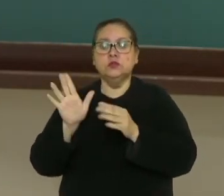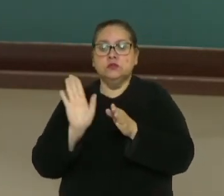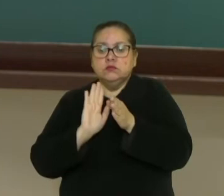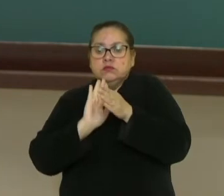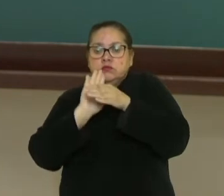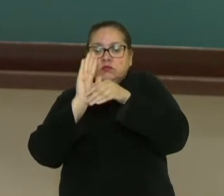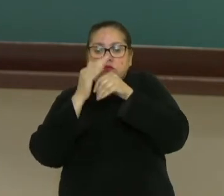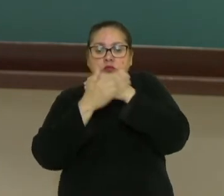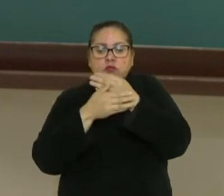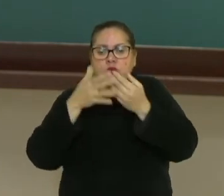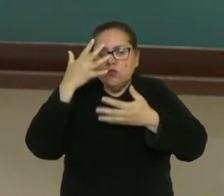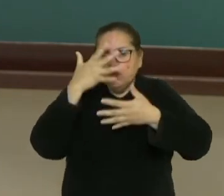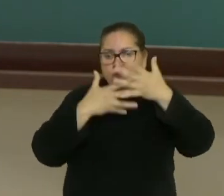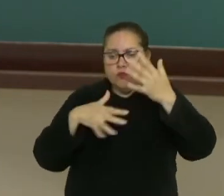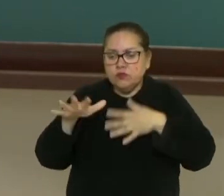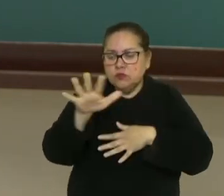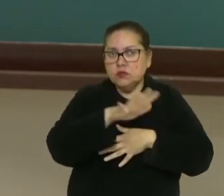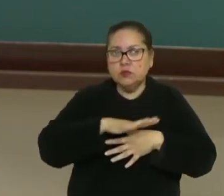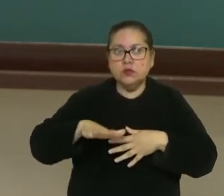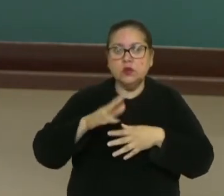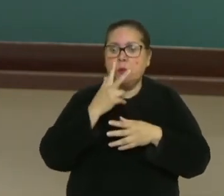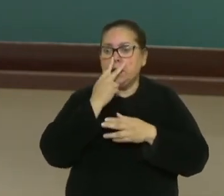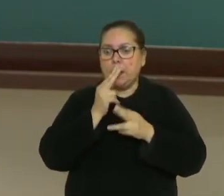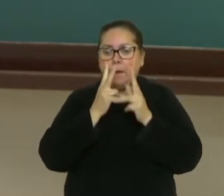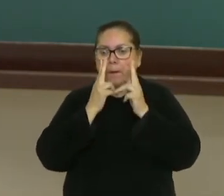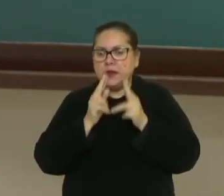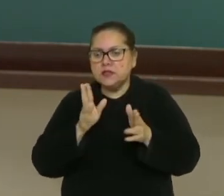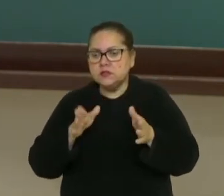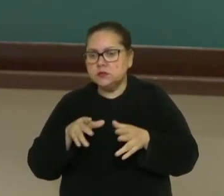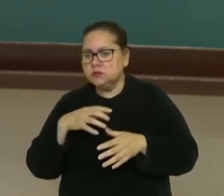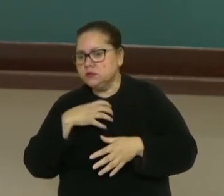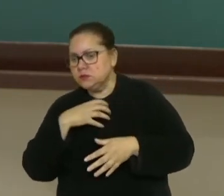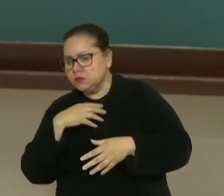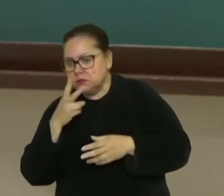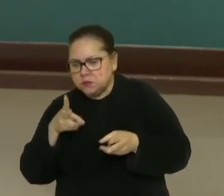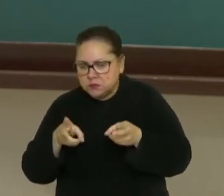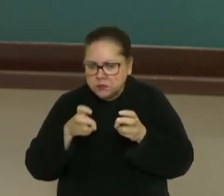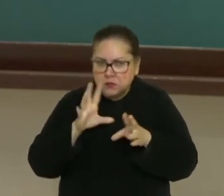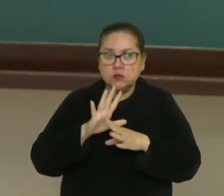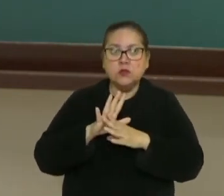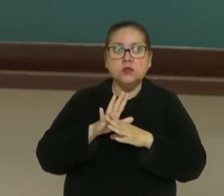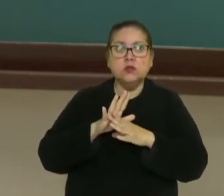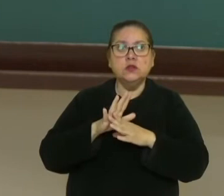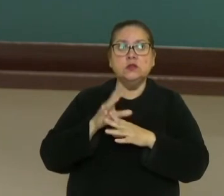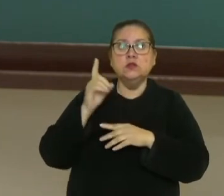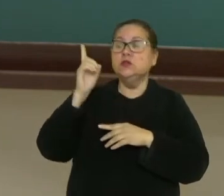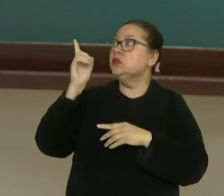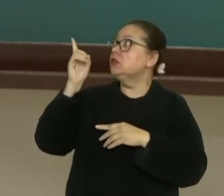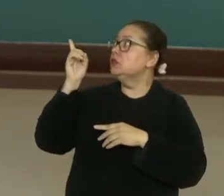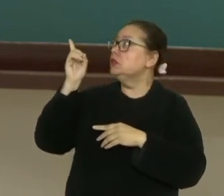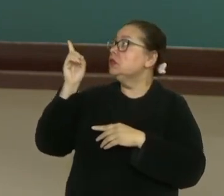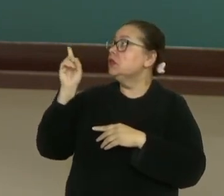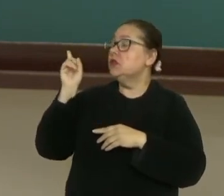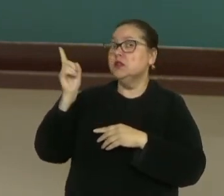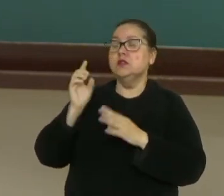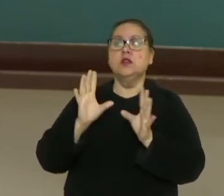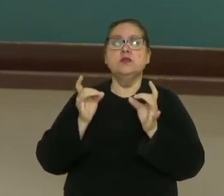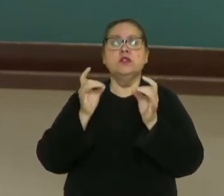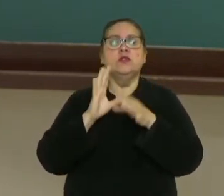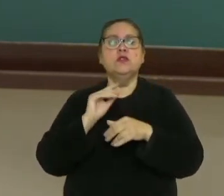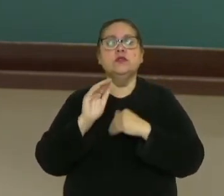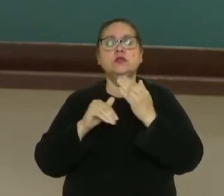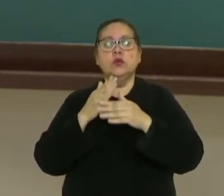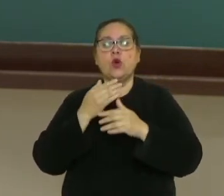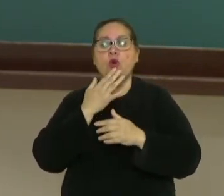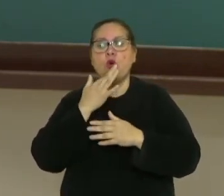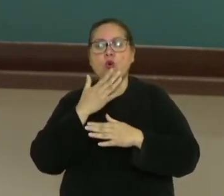o ser se confunde com o ambiente, por ser semelhante, então ele leva um certo favorecimento. No aposematismo, ele acaba gerando uma